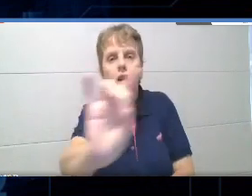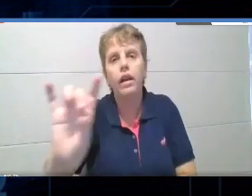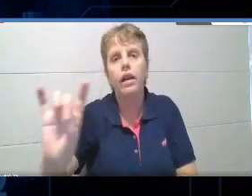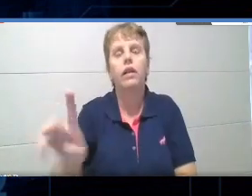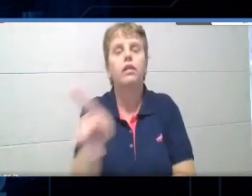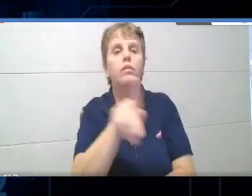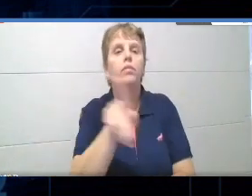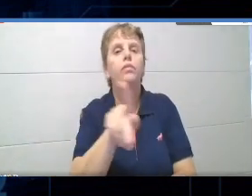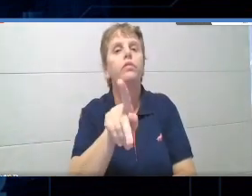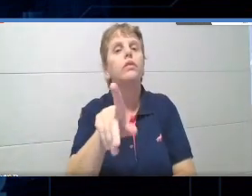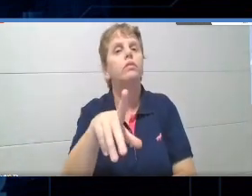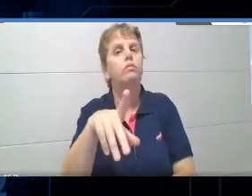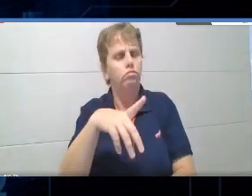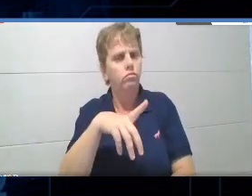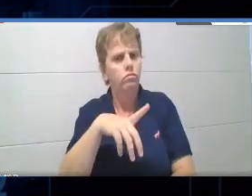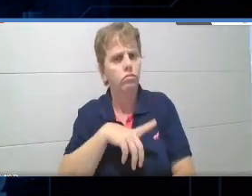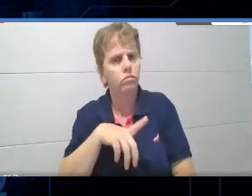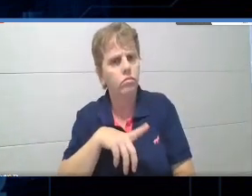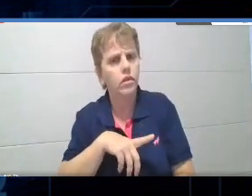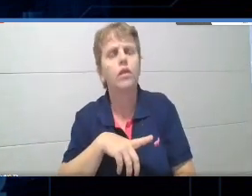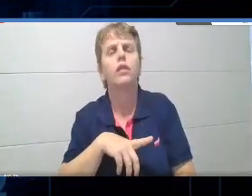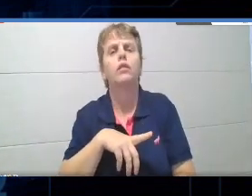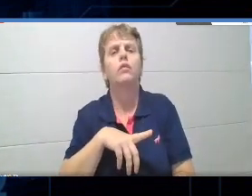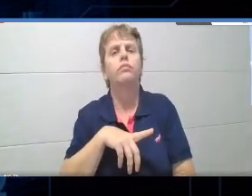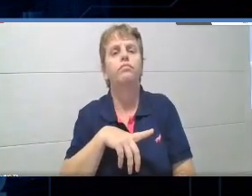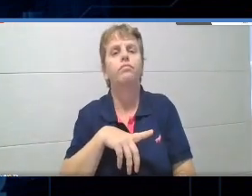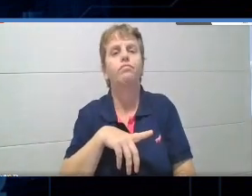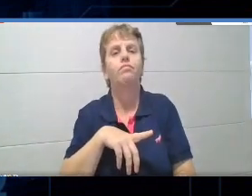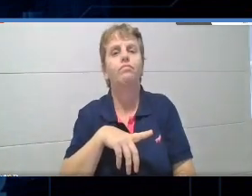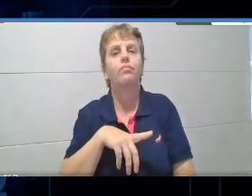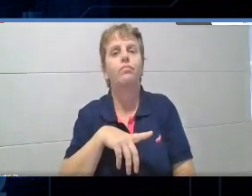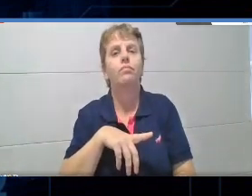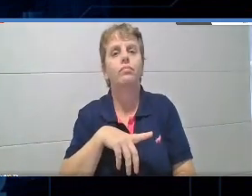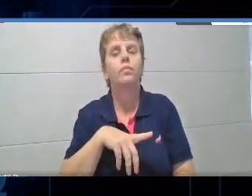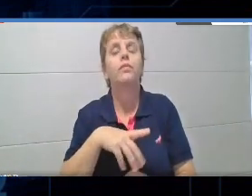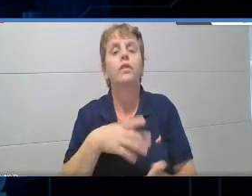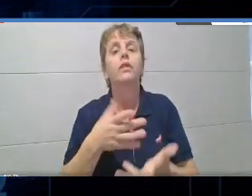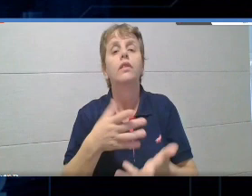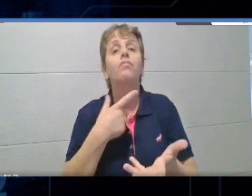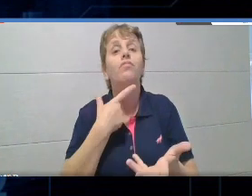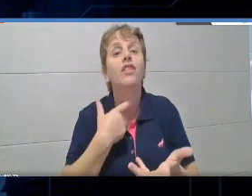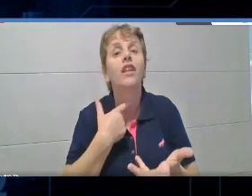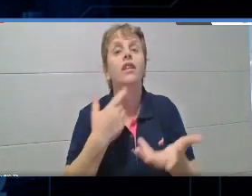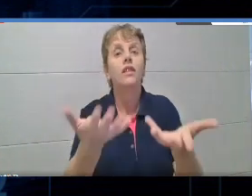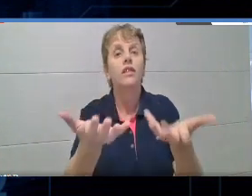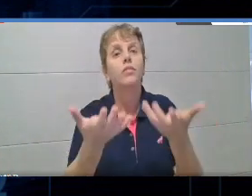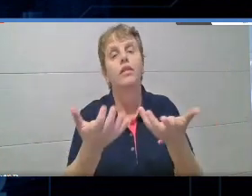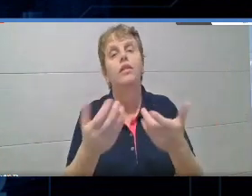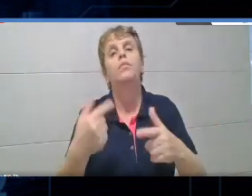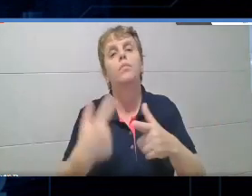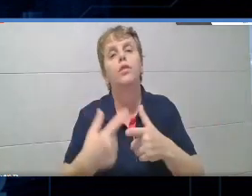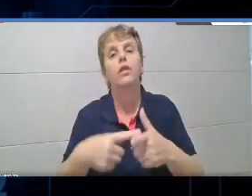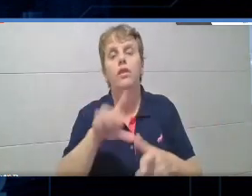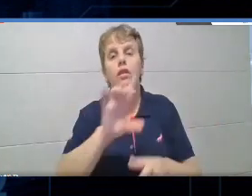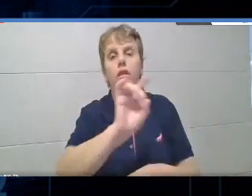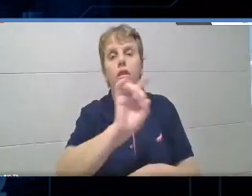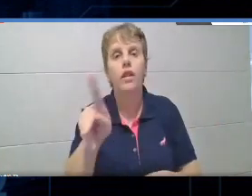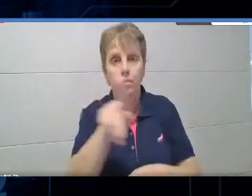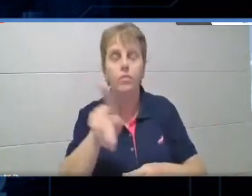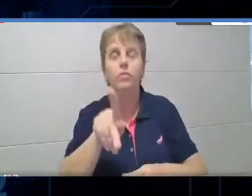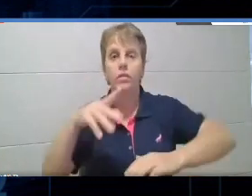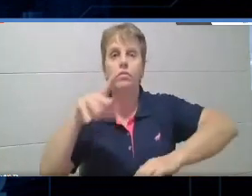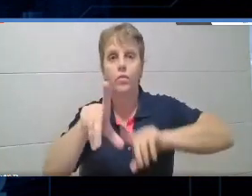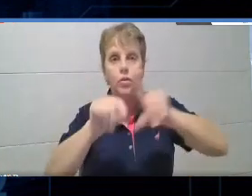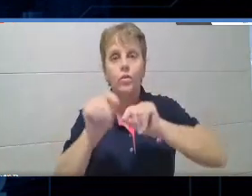fazer no momento em que escolheu, né, grandemente essa profissão. E justamente hoje, no Dia Mundial da